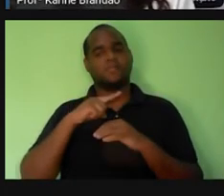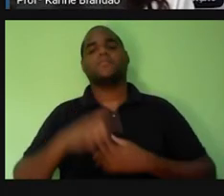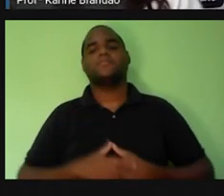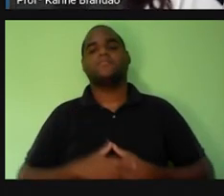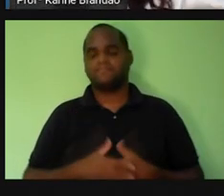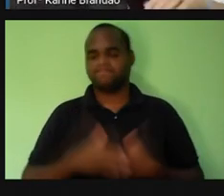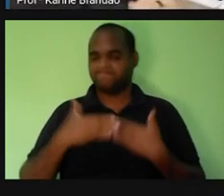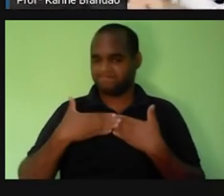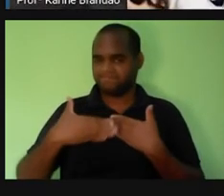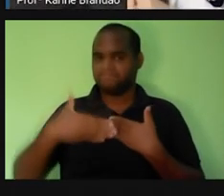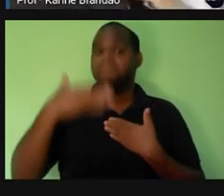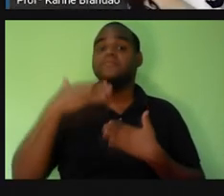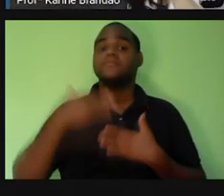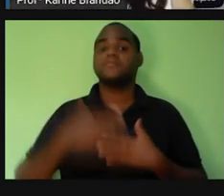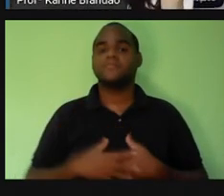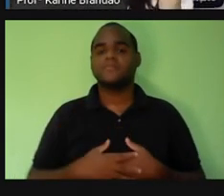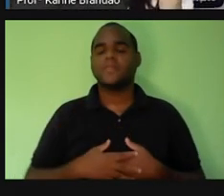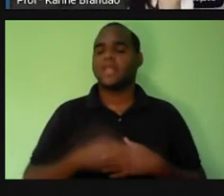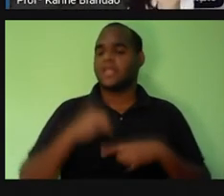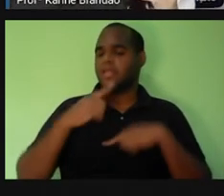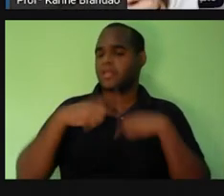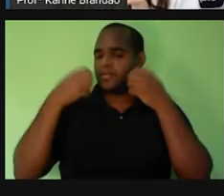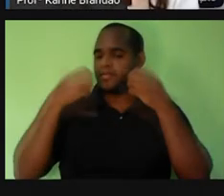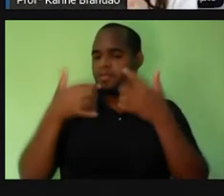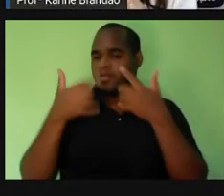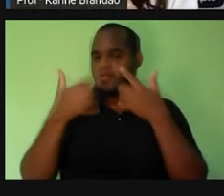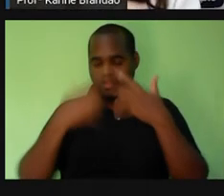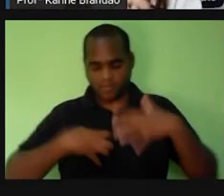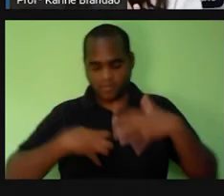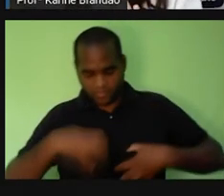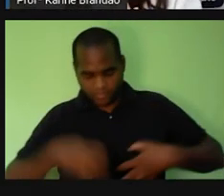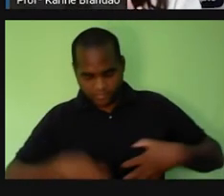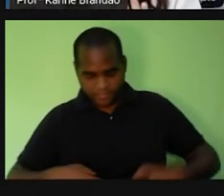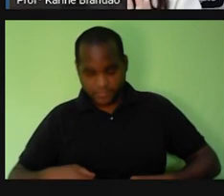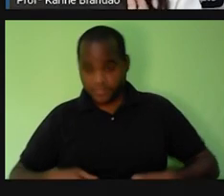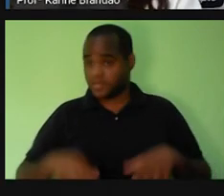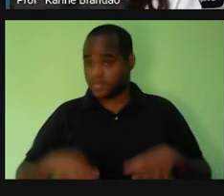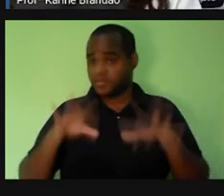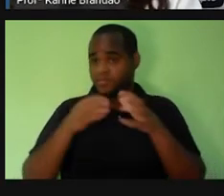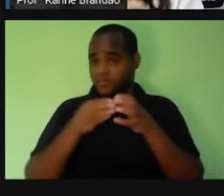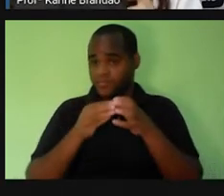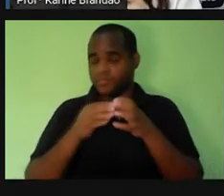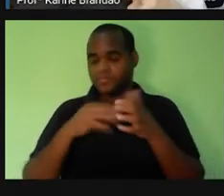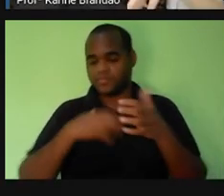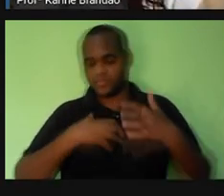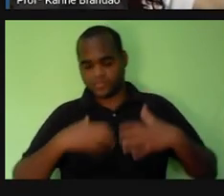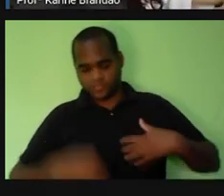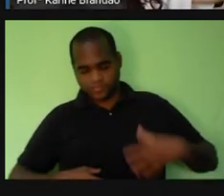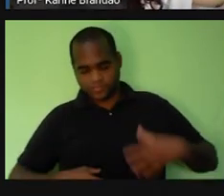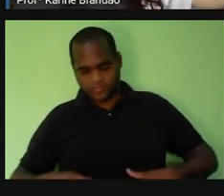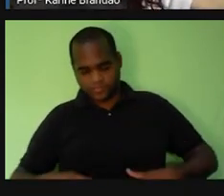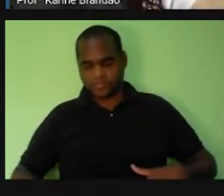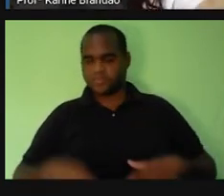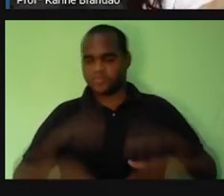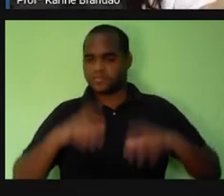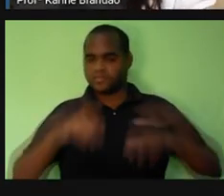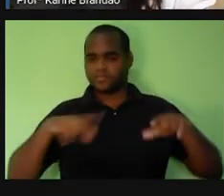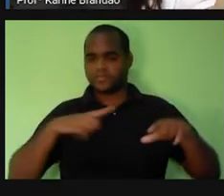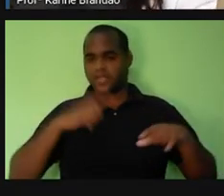seguindo. E aí, depois que a gente tem um órgão, quando a gente tem um conjunto de órgãos que vão ter uma função